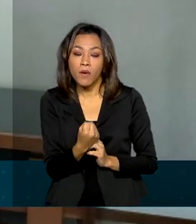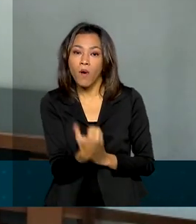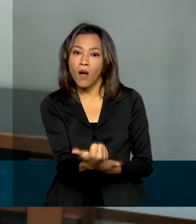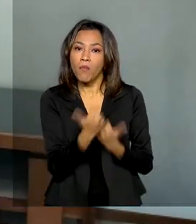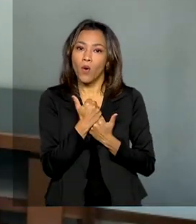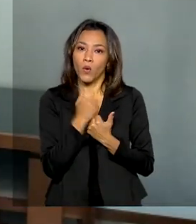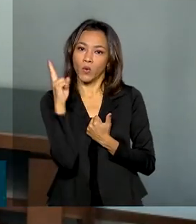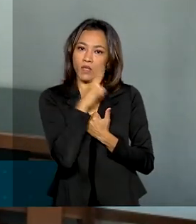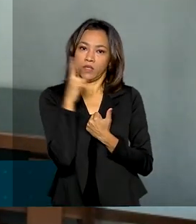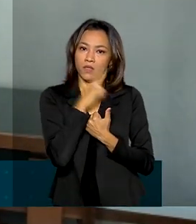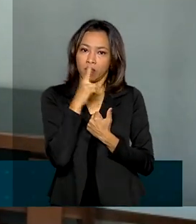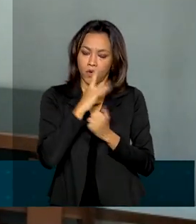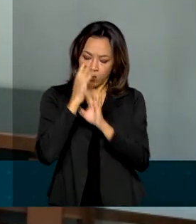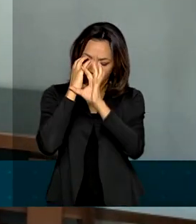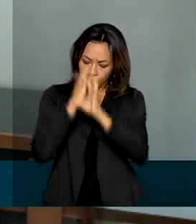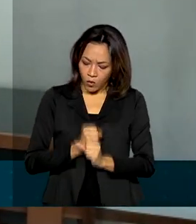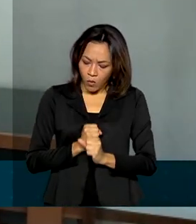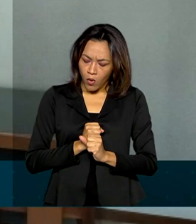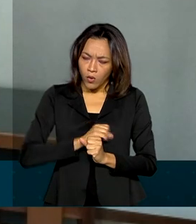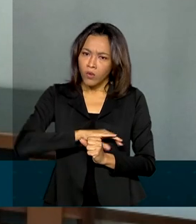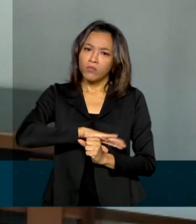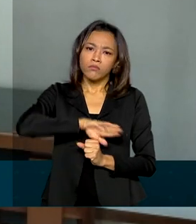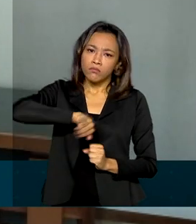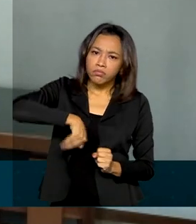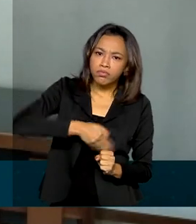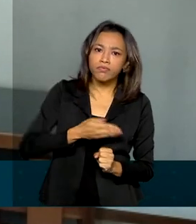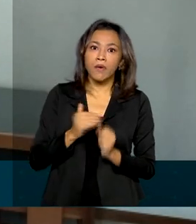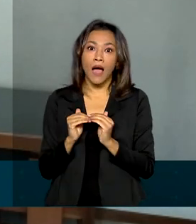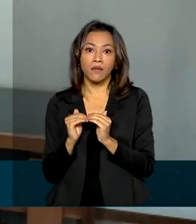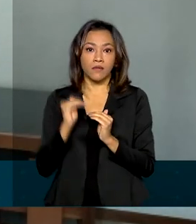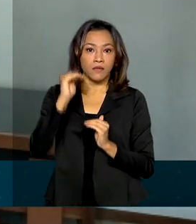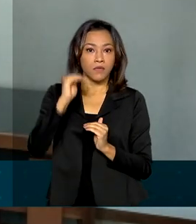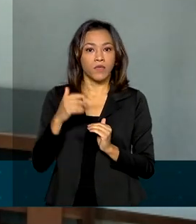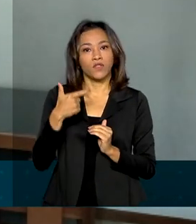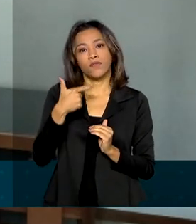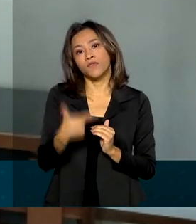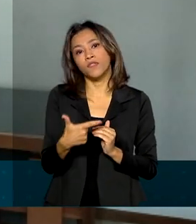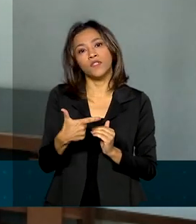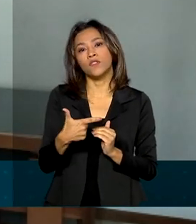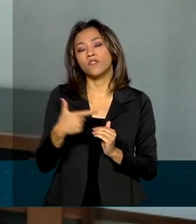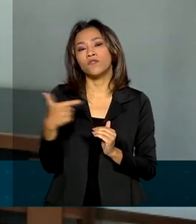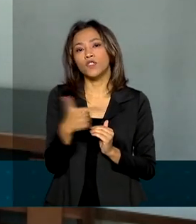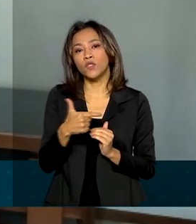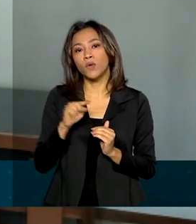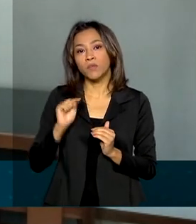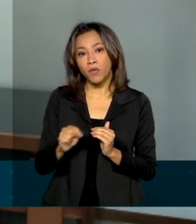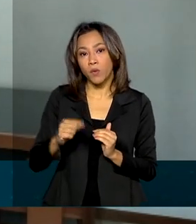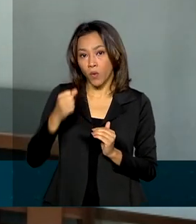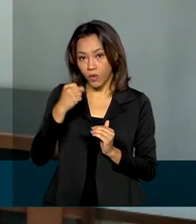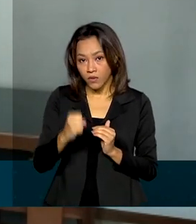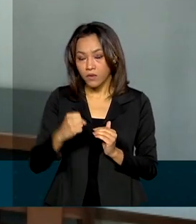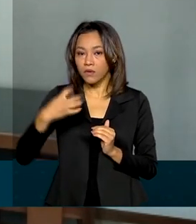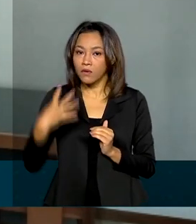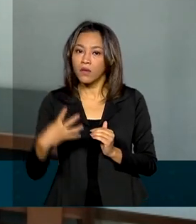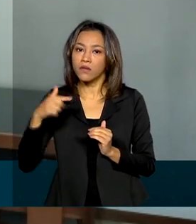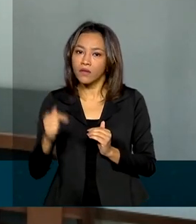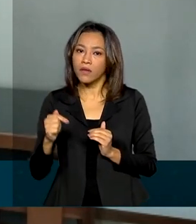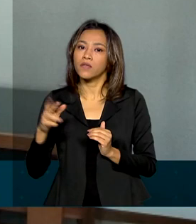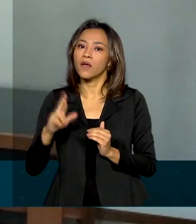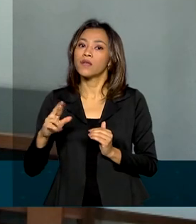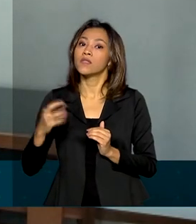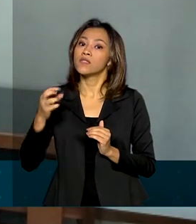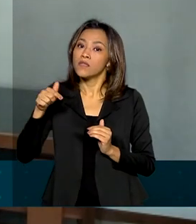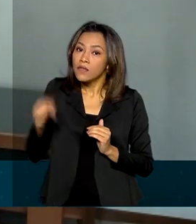e, junto com ele, somou rendimentos tributáveis acima de R 22.847,76.